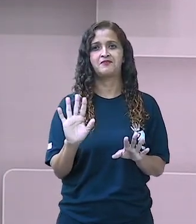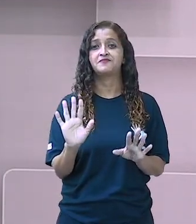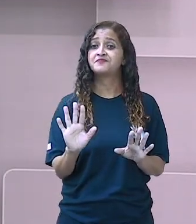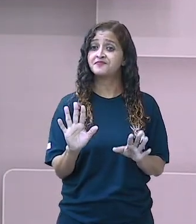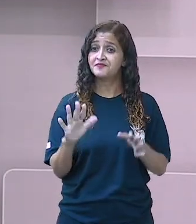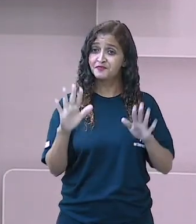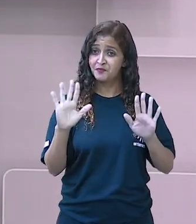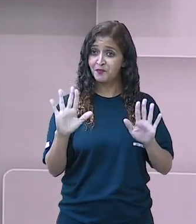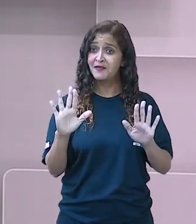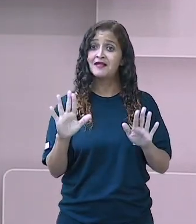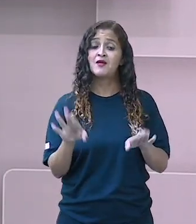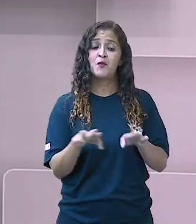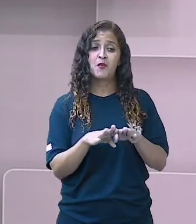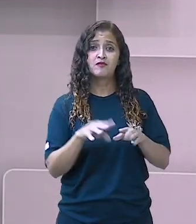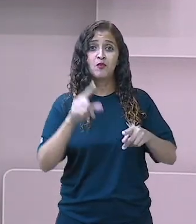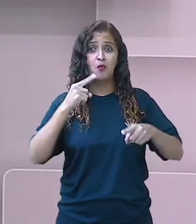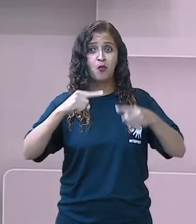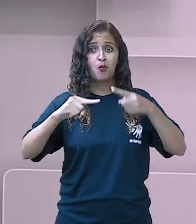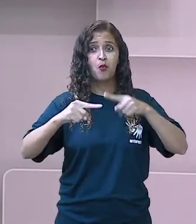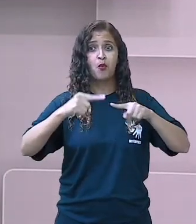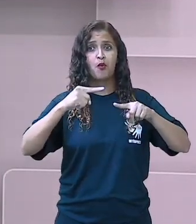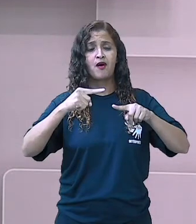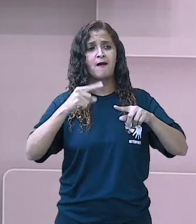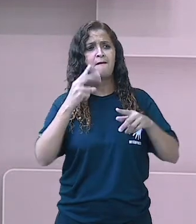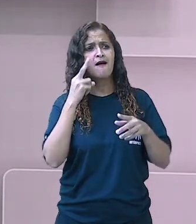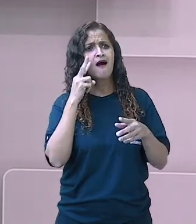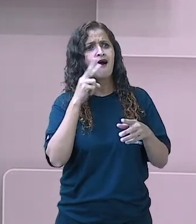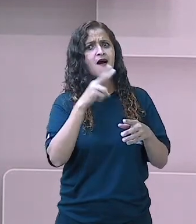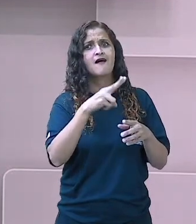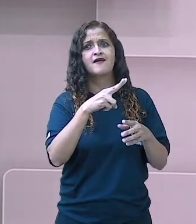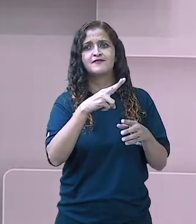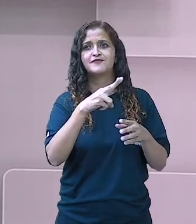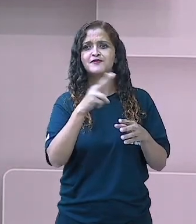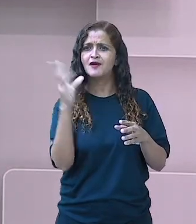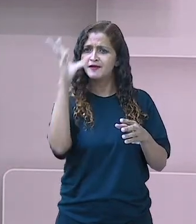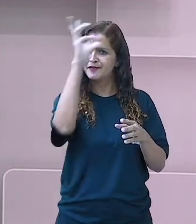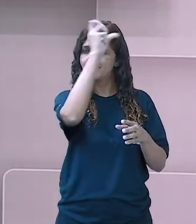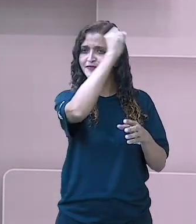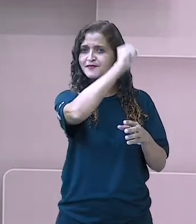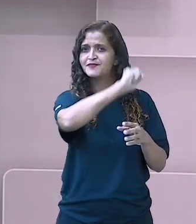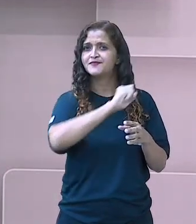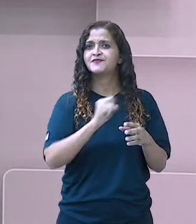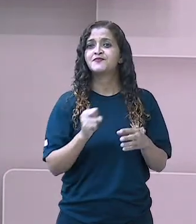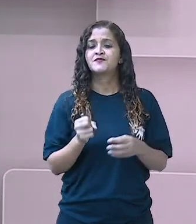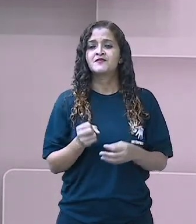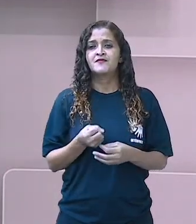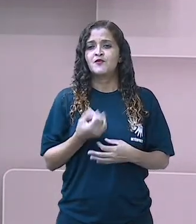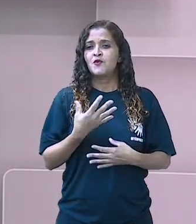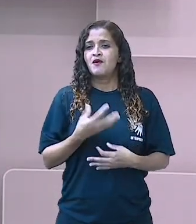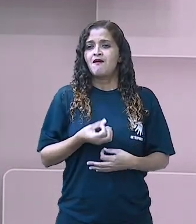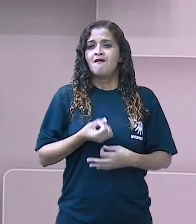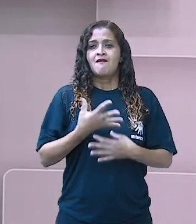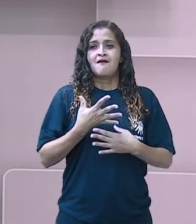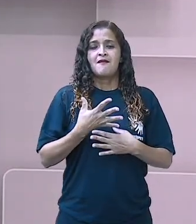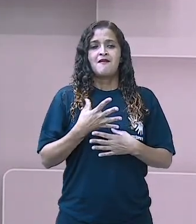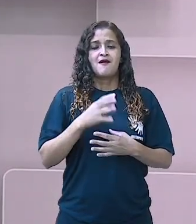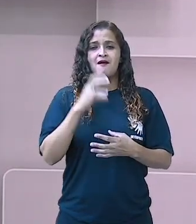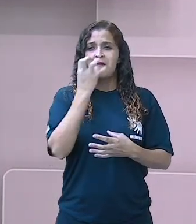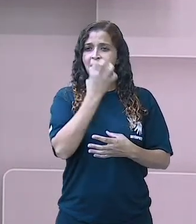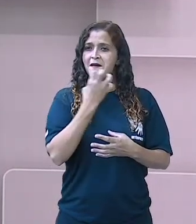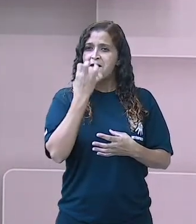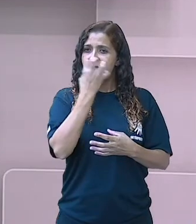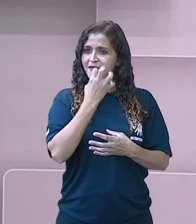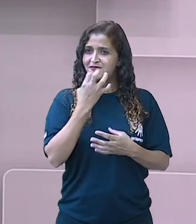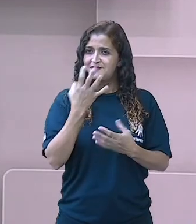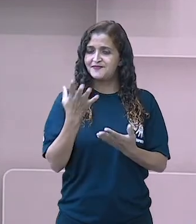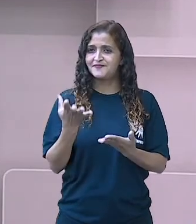mas tem ele em música. Porque é muito bonitinho de assistir e aprender. Vocês vão conseguir declamar esse poema cantando. É muito bonito.